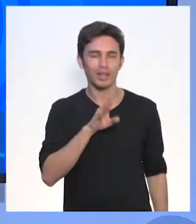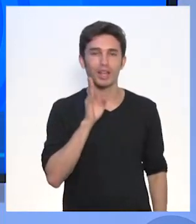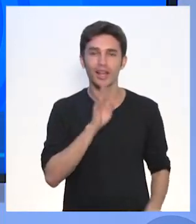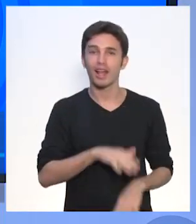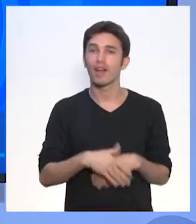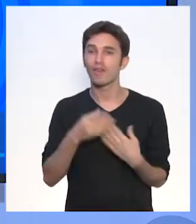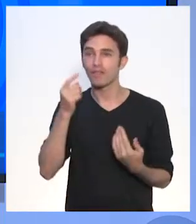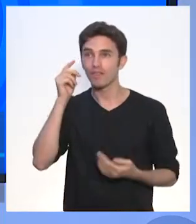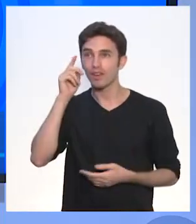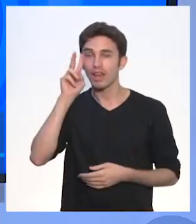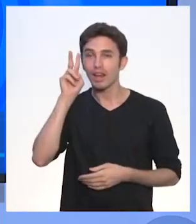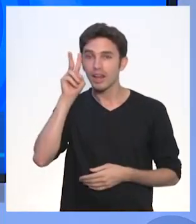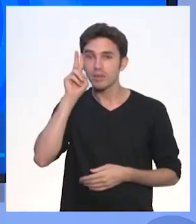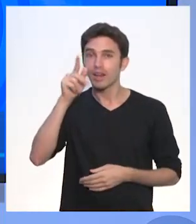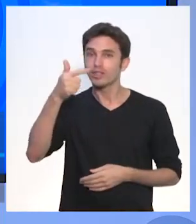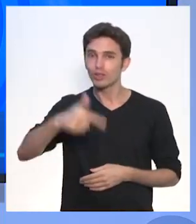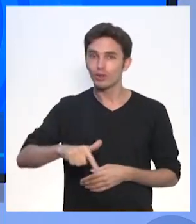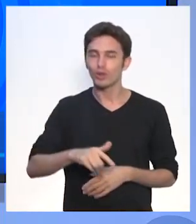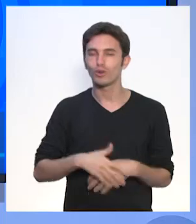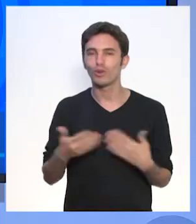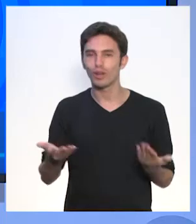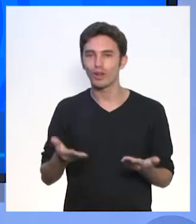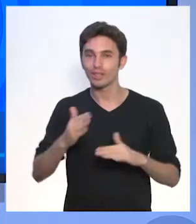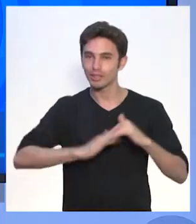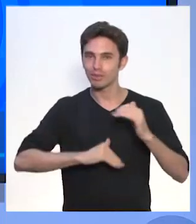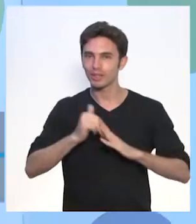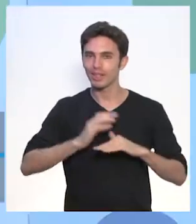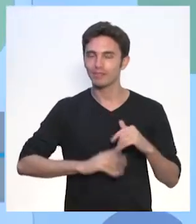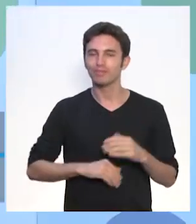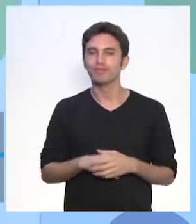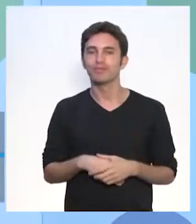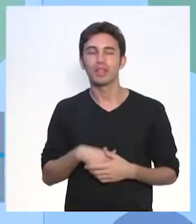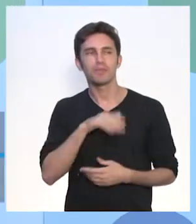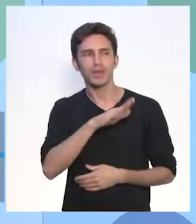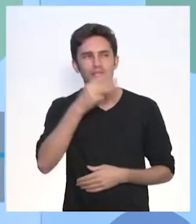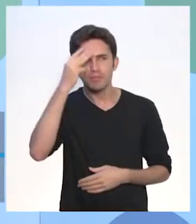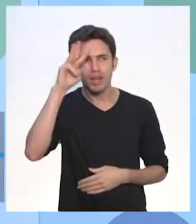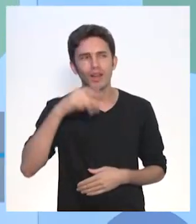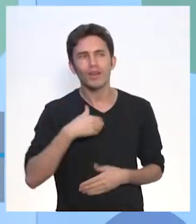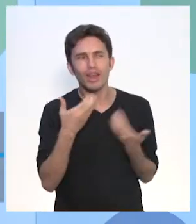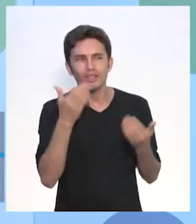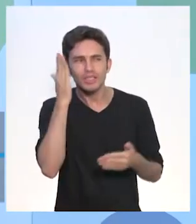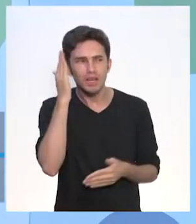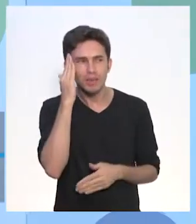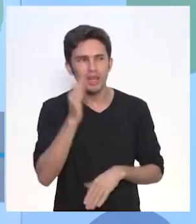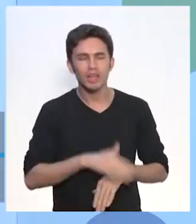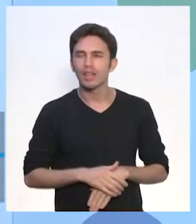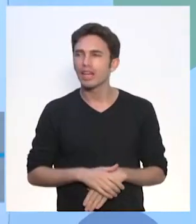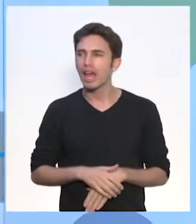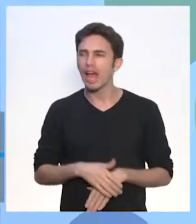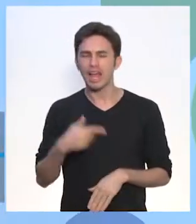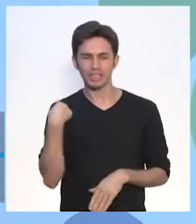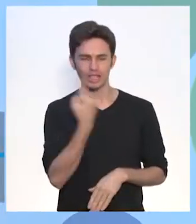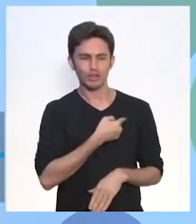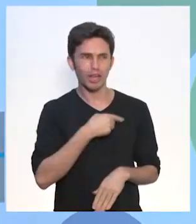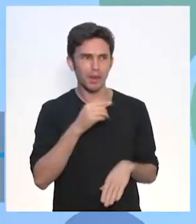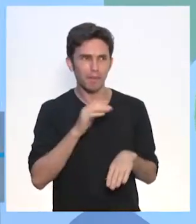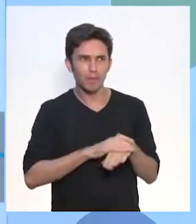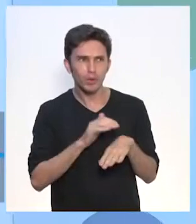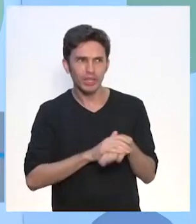reviver essa habilidade aí. Mara, eu só quero saber uma coisa. Oi. A gente vai poder assim, tipo,